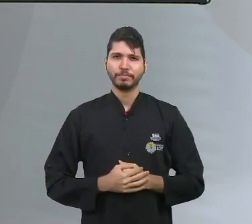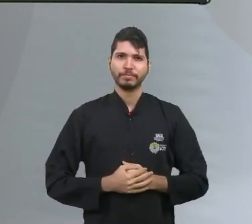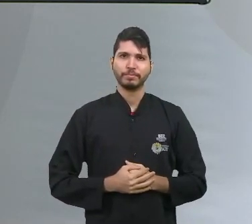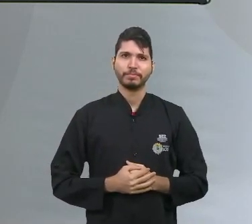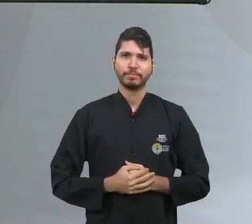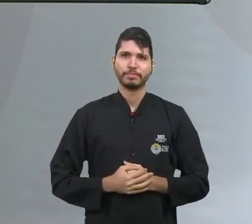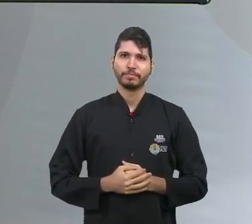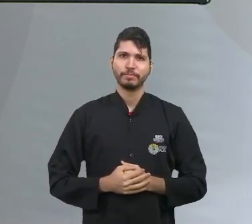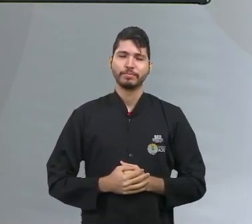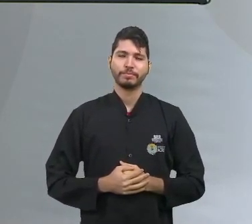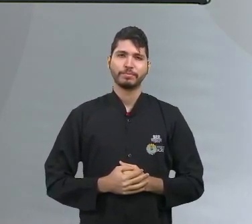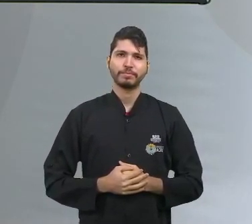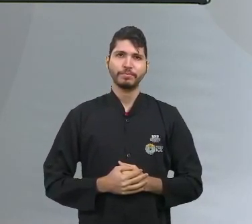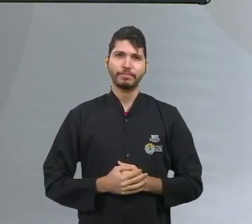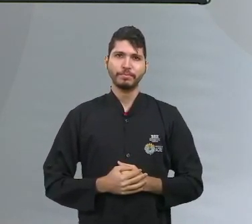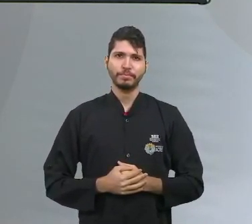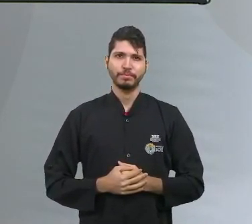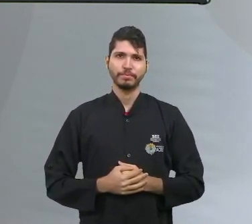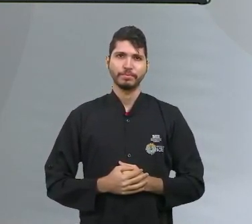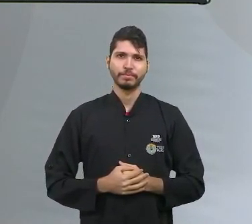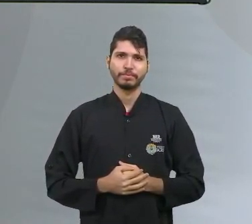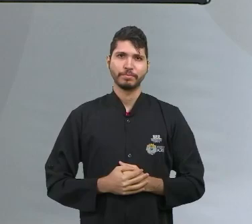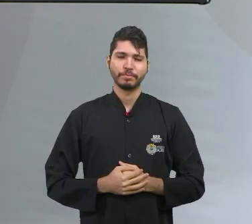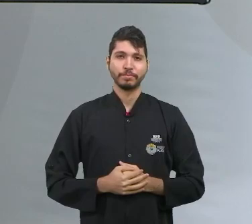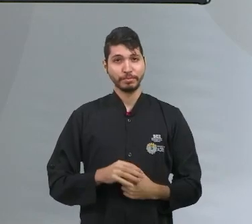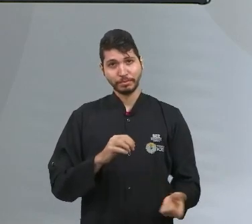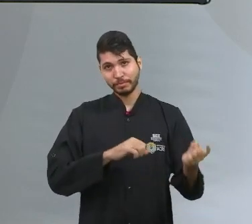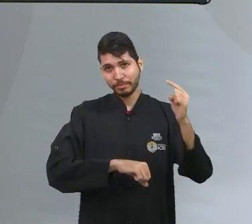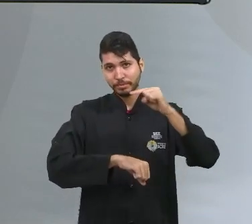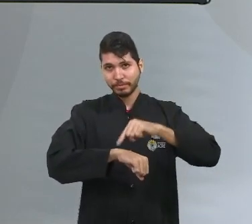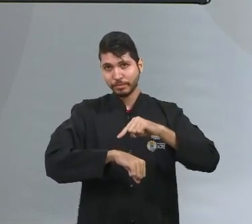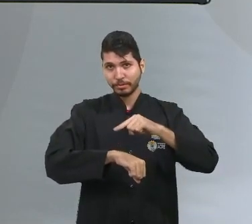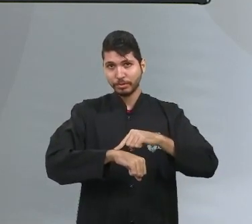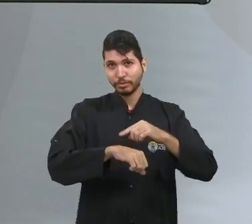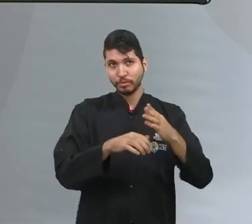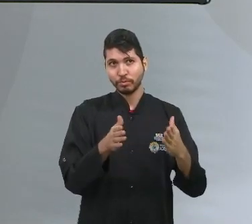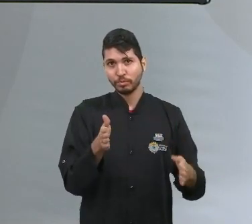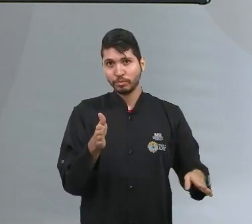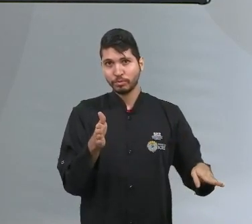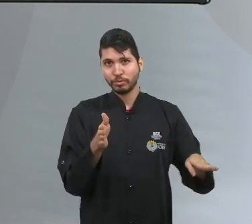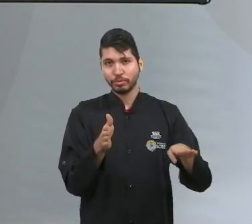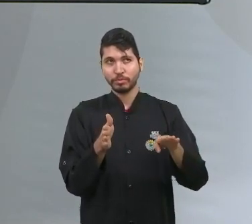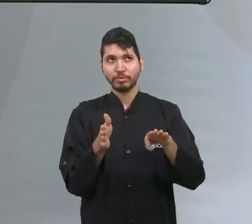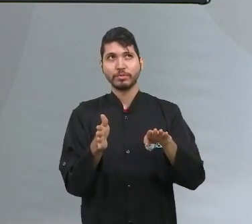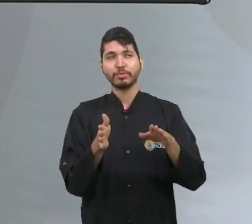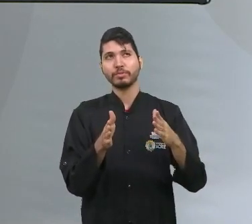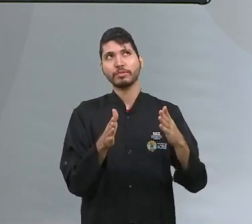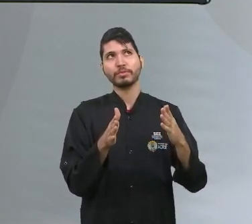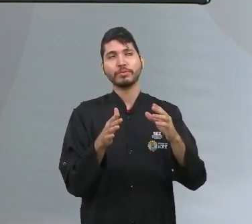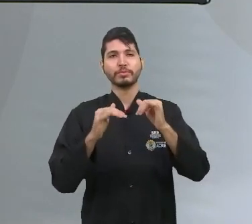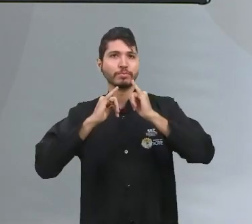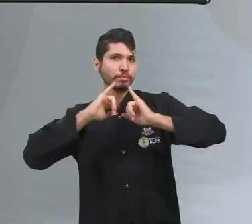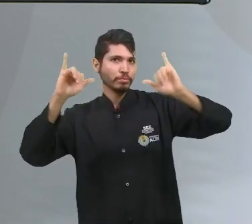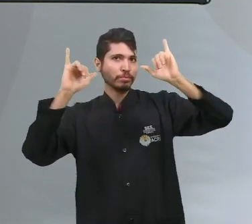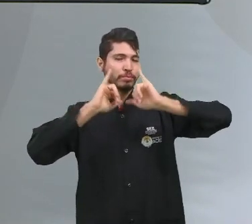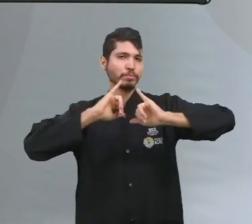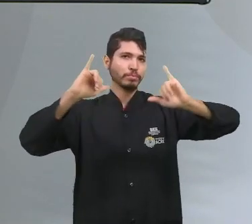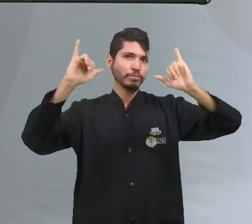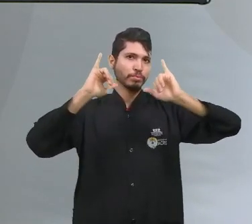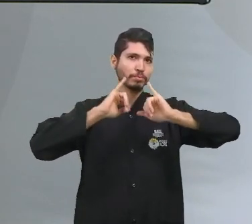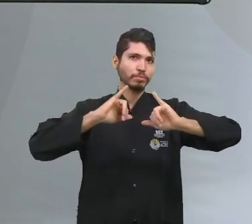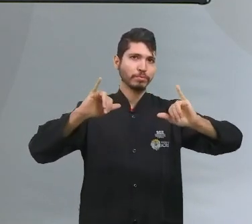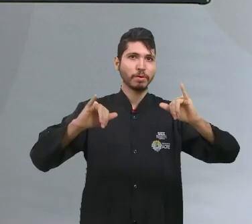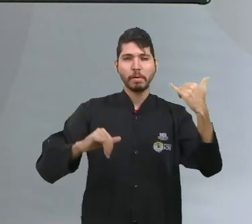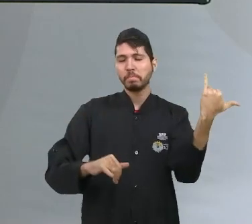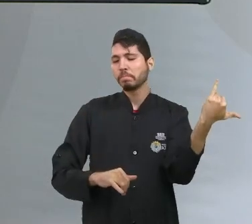Então, levando em consideração esse intervalo de tempo, de chegada da notícia, de chegada da informação,